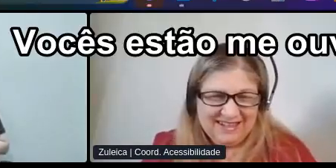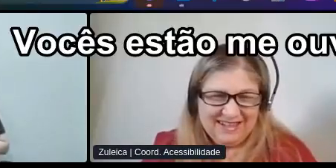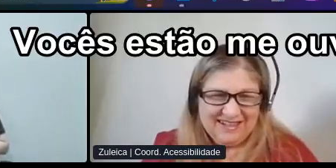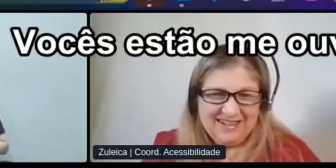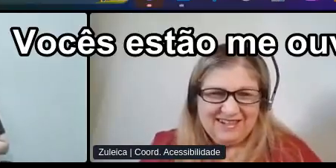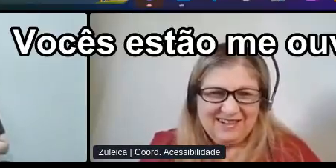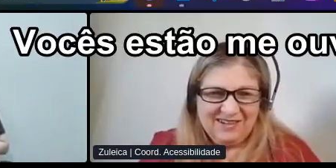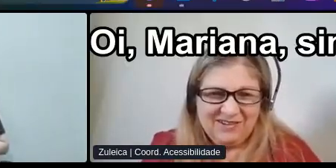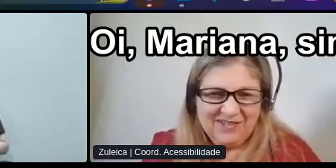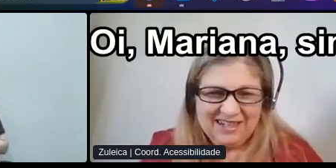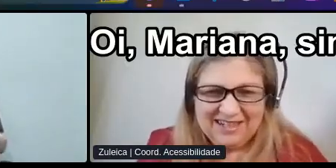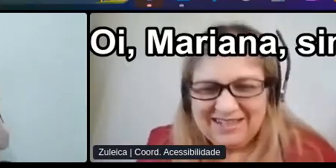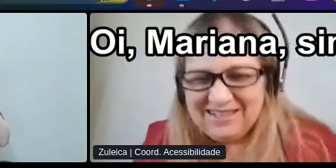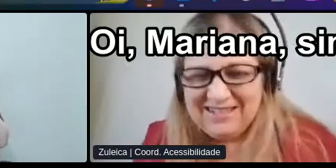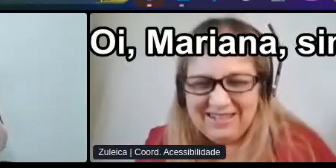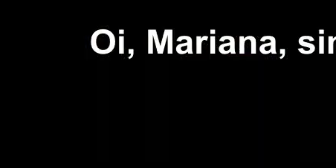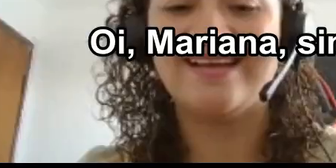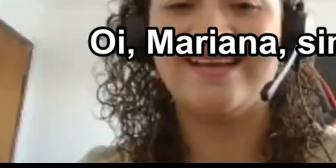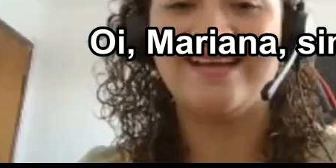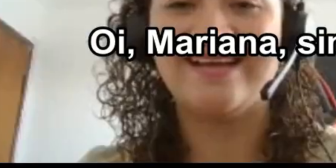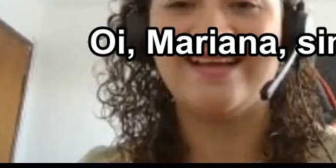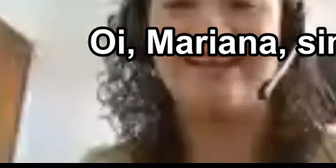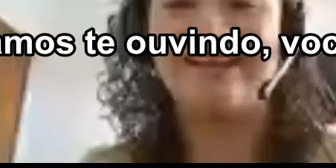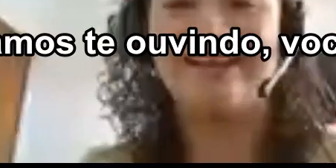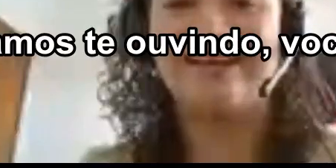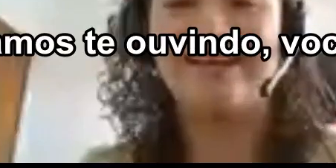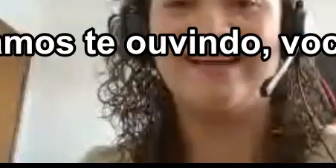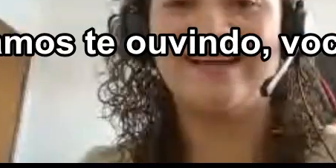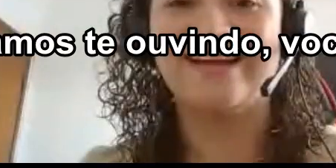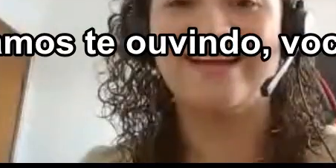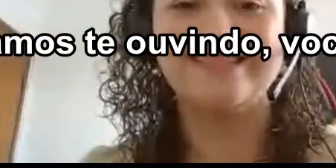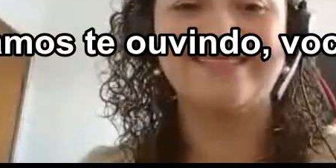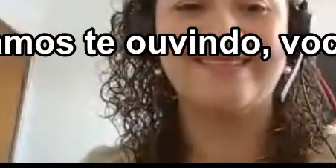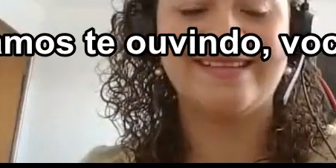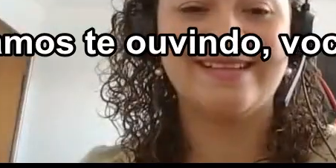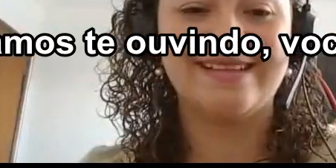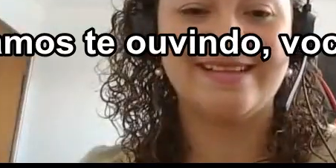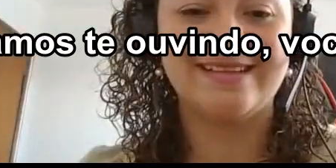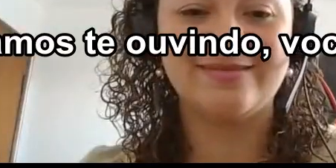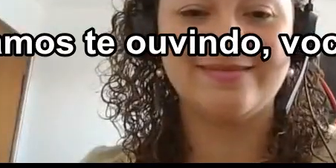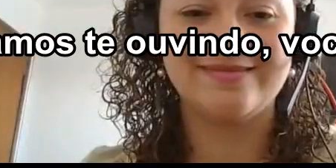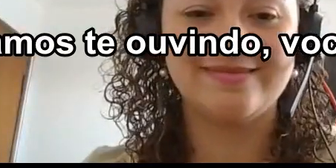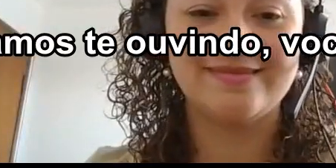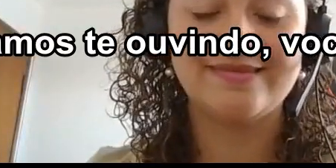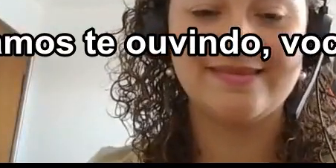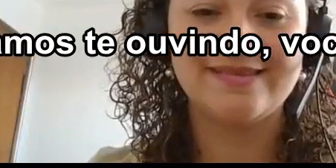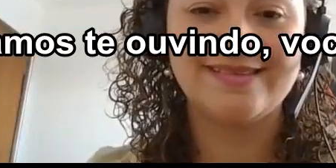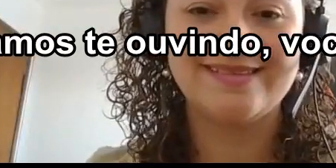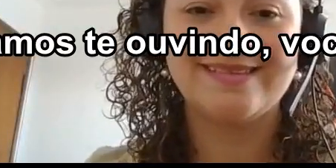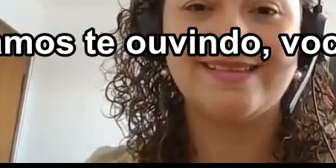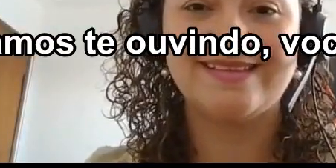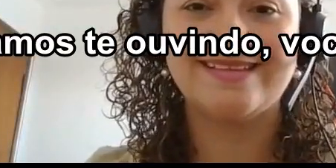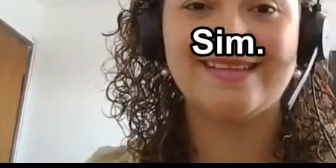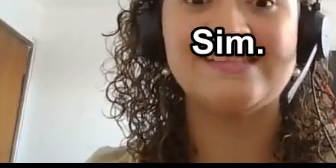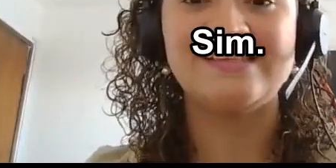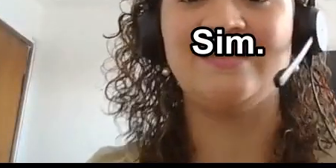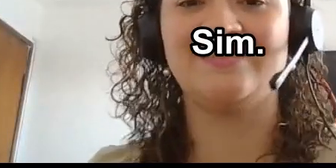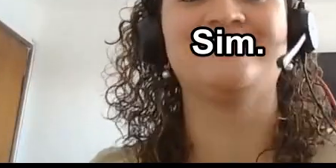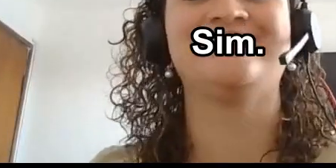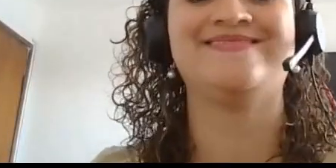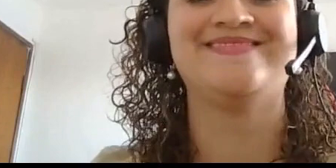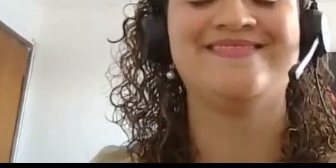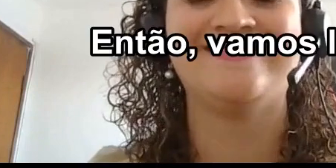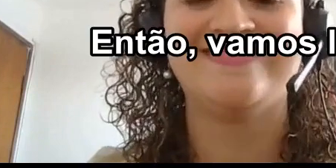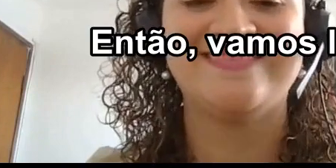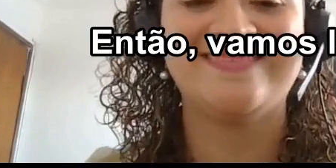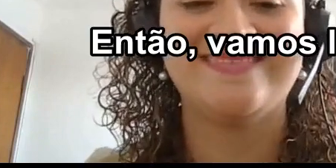Vocês estão me ouvindo? Oi, Mariana, sim. Oi, Mariana, sim. Estamos te ouvindo. Você também está me ouvindo? Sim.